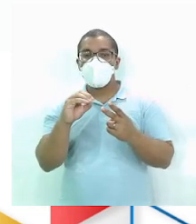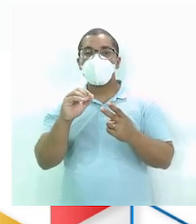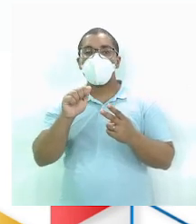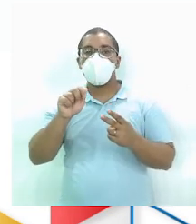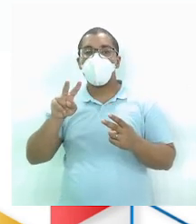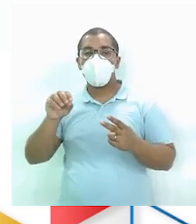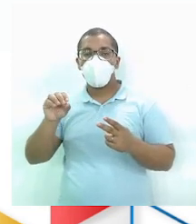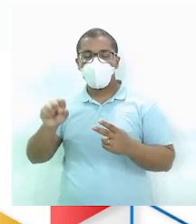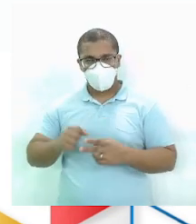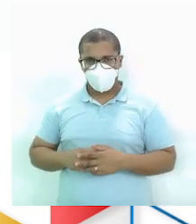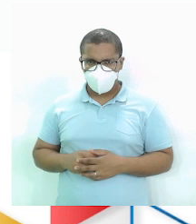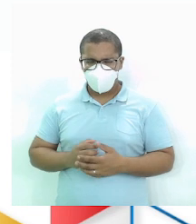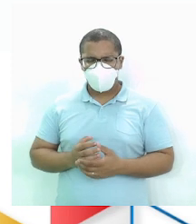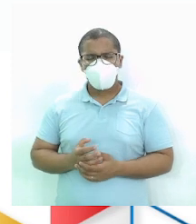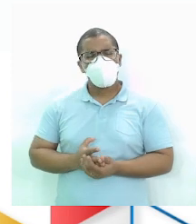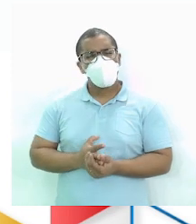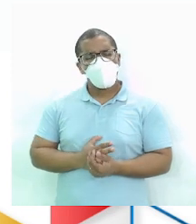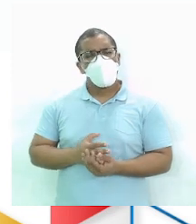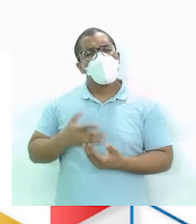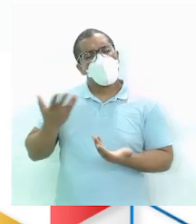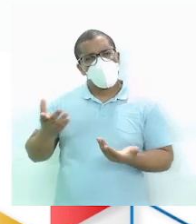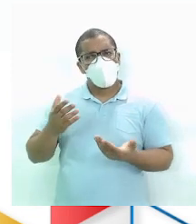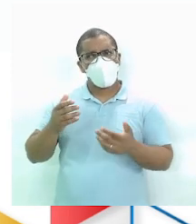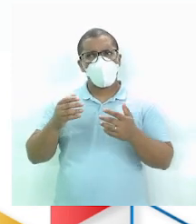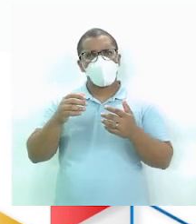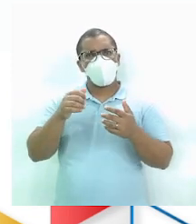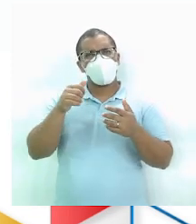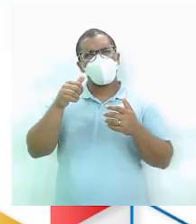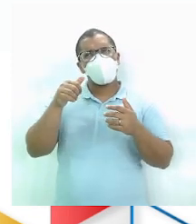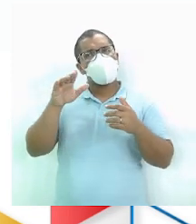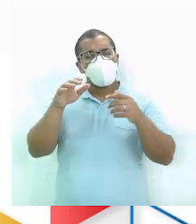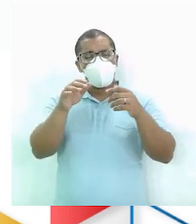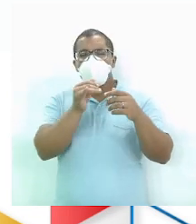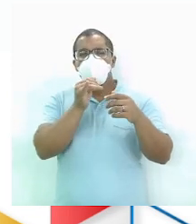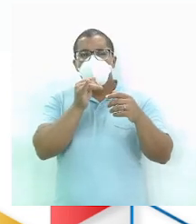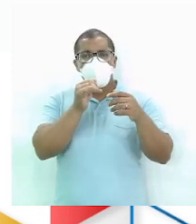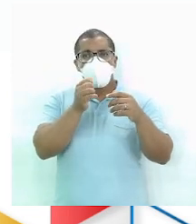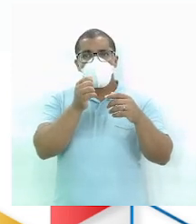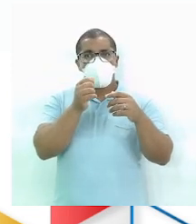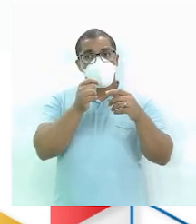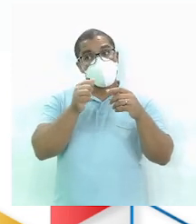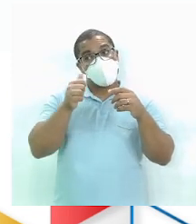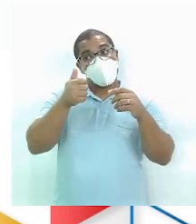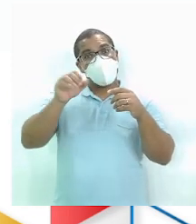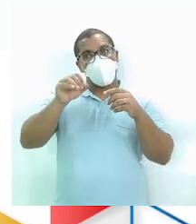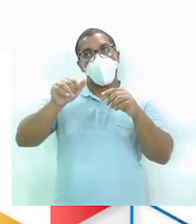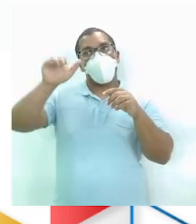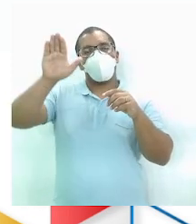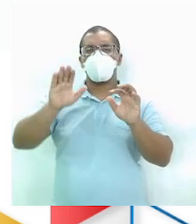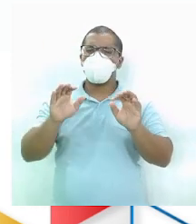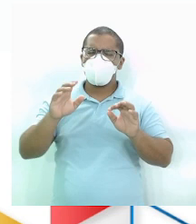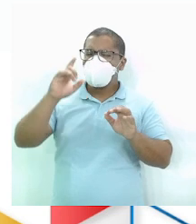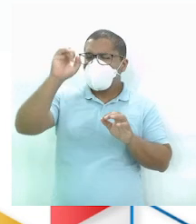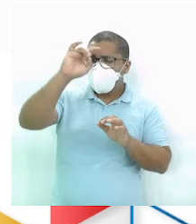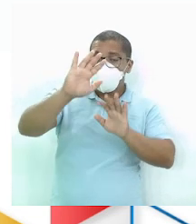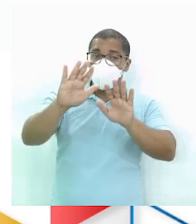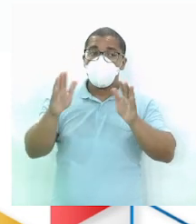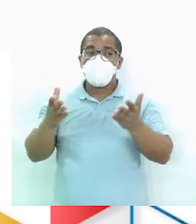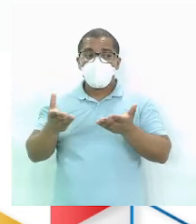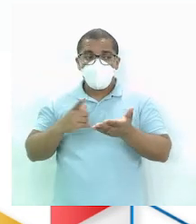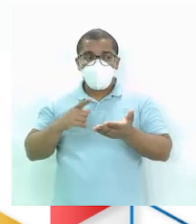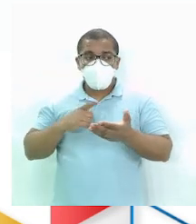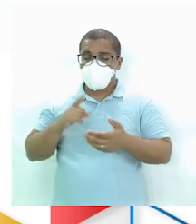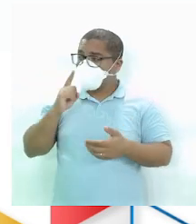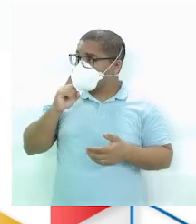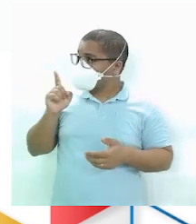raro Ter frações Acima de dez Muito difícil Mas Ela está aí Com os